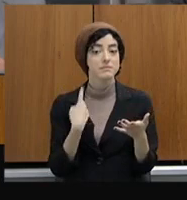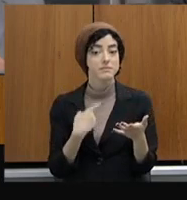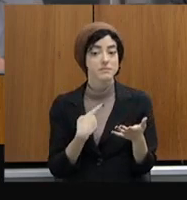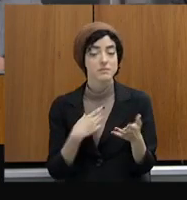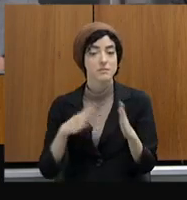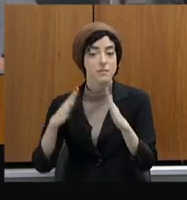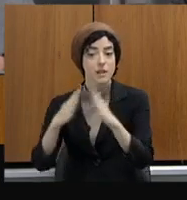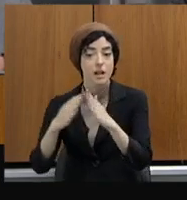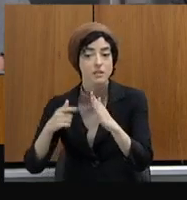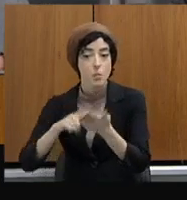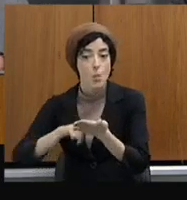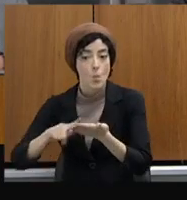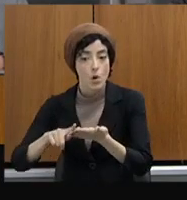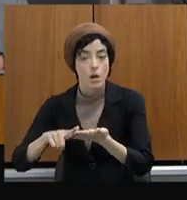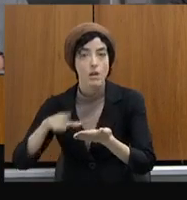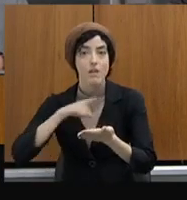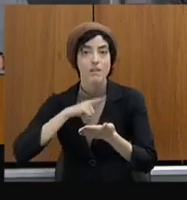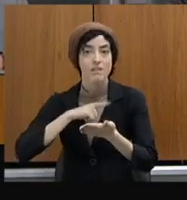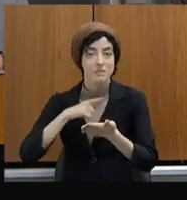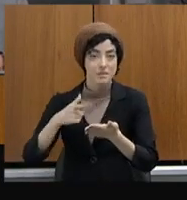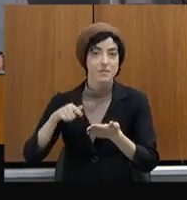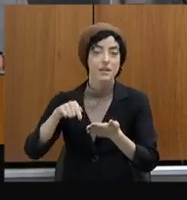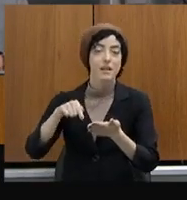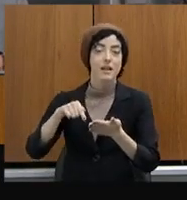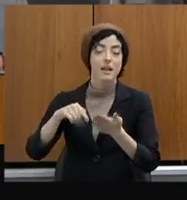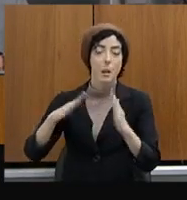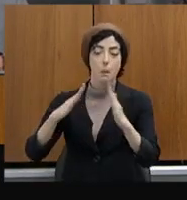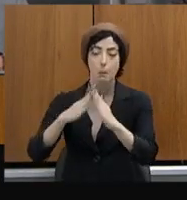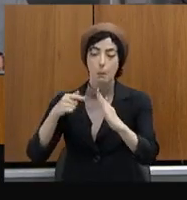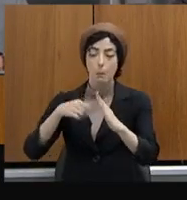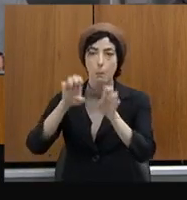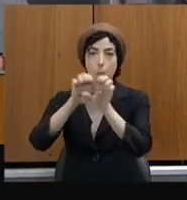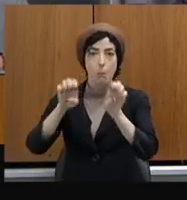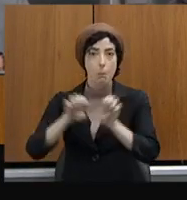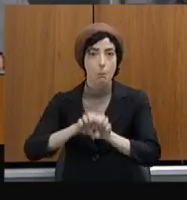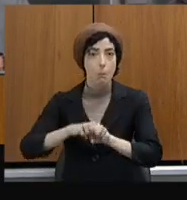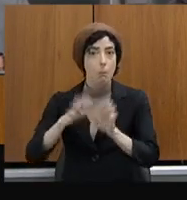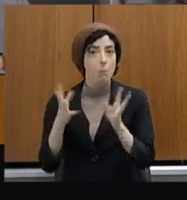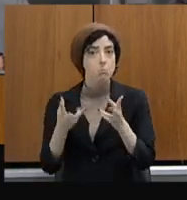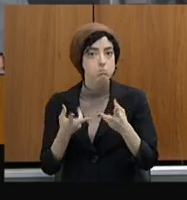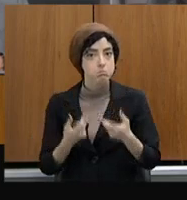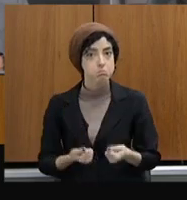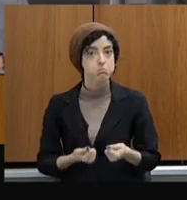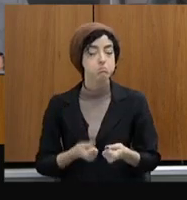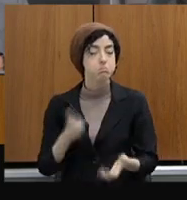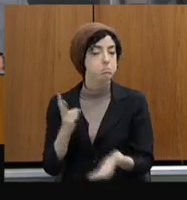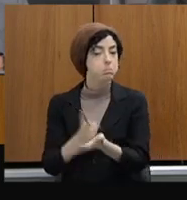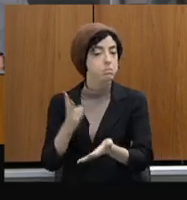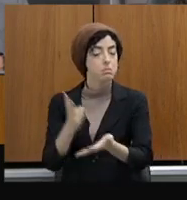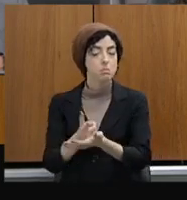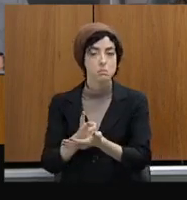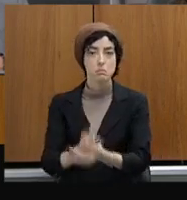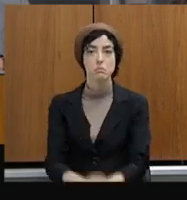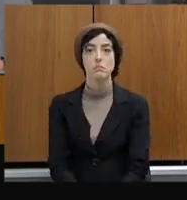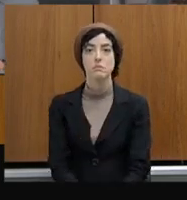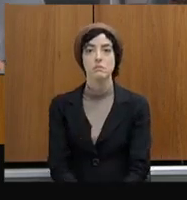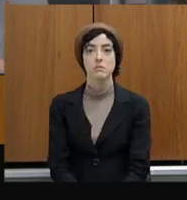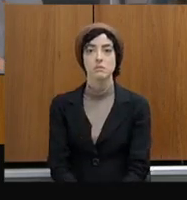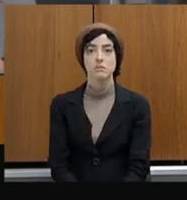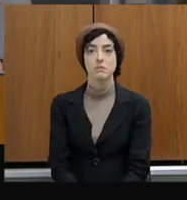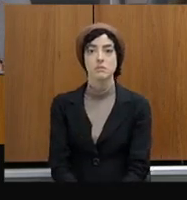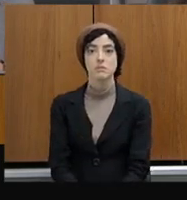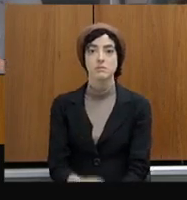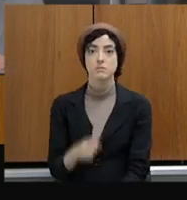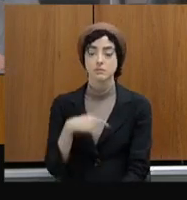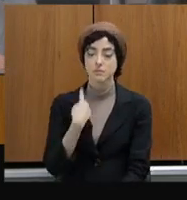bom de conservação, onde nós reformamos, tivemos aí a afetação desses imóveis